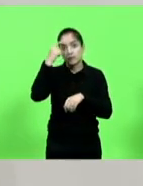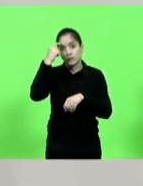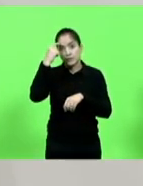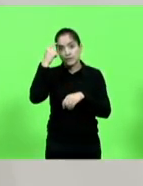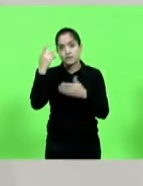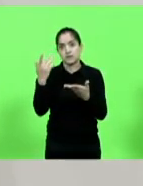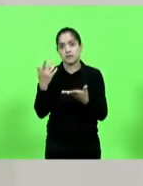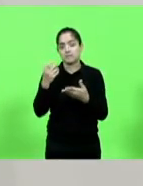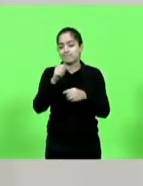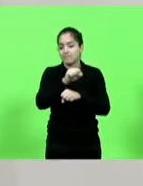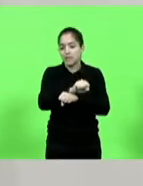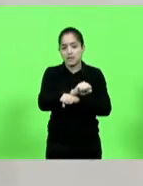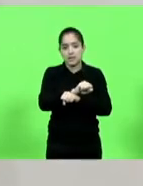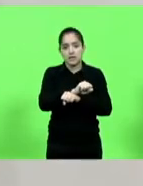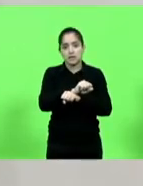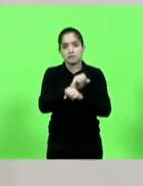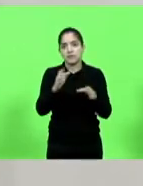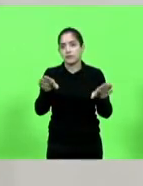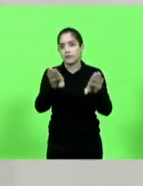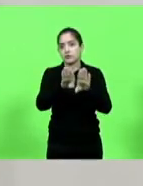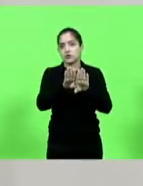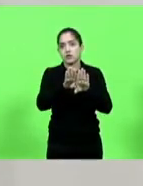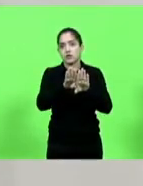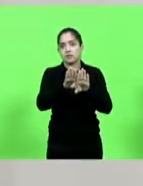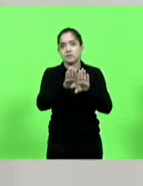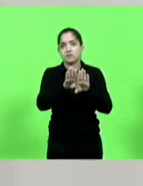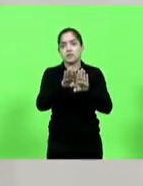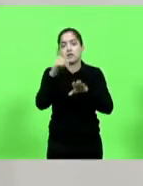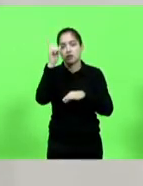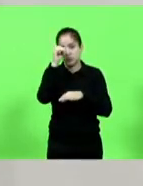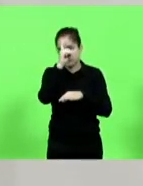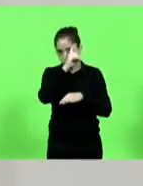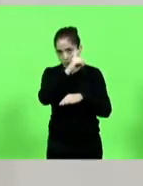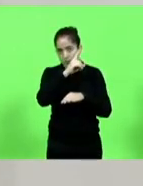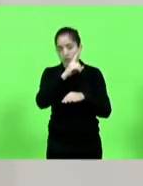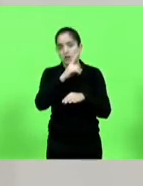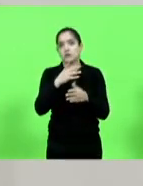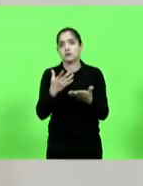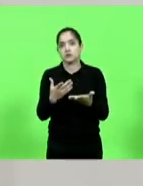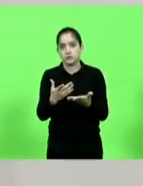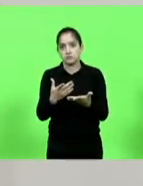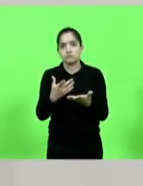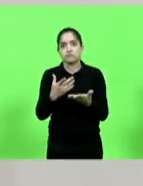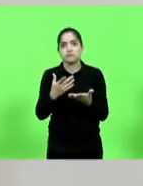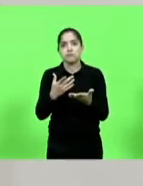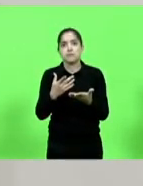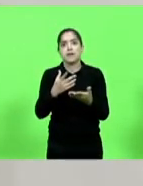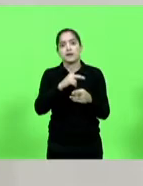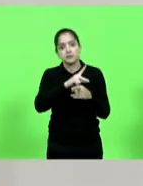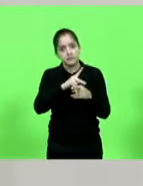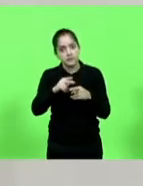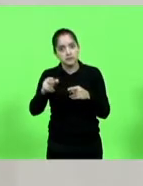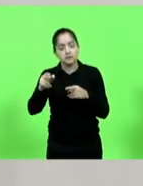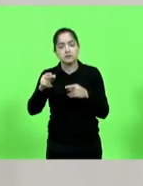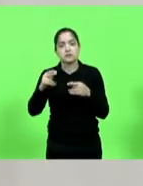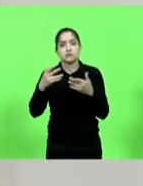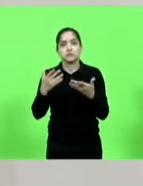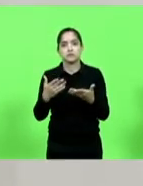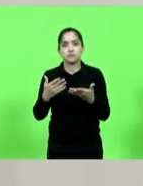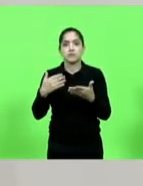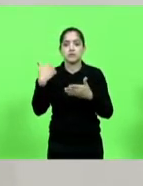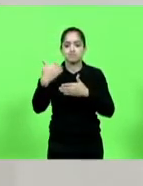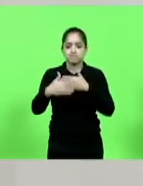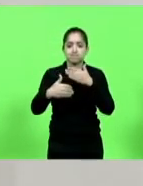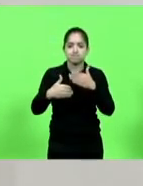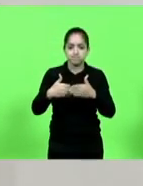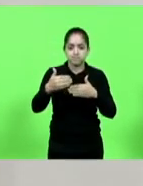parando com a empresa. Mas foi mais uma dificuldade e passamos por aquele momento e haveremos estar